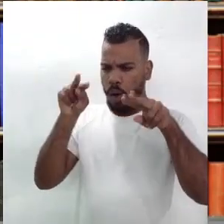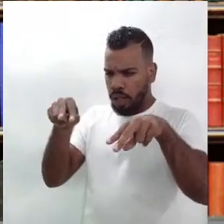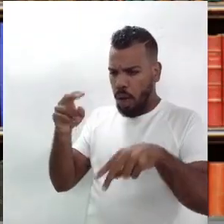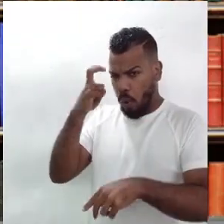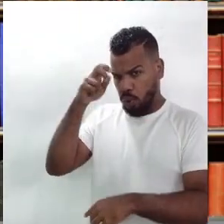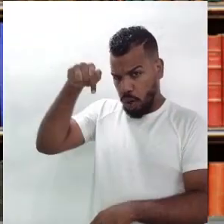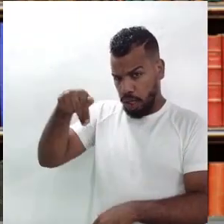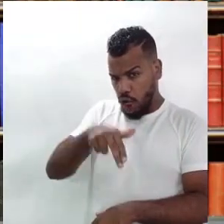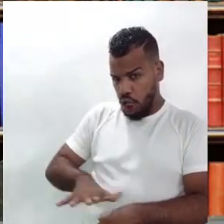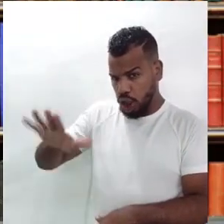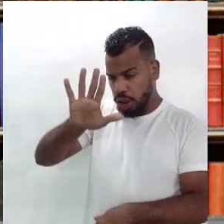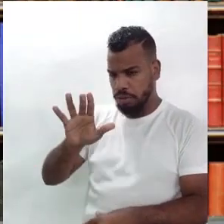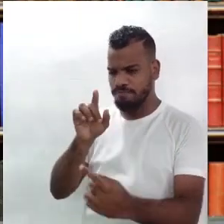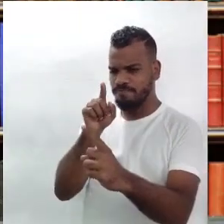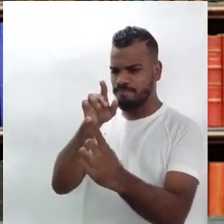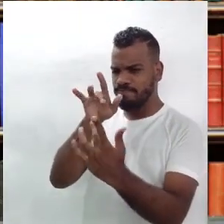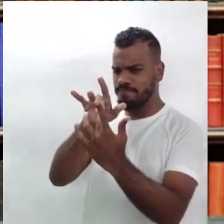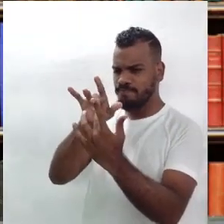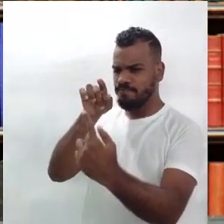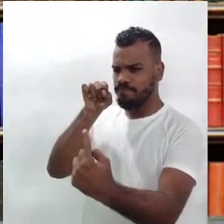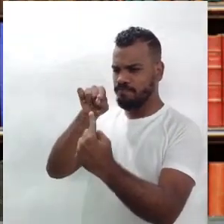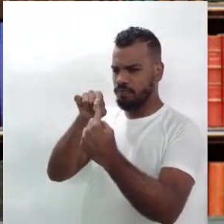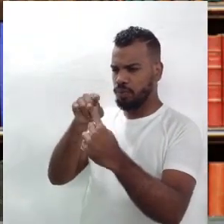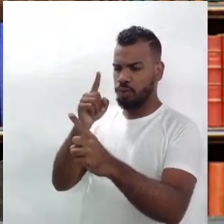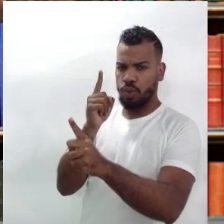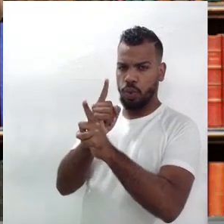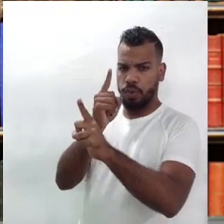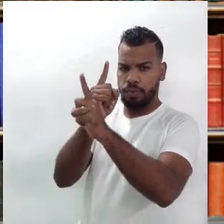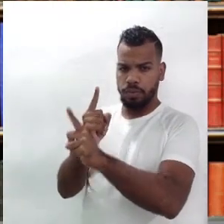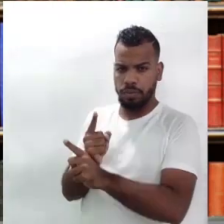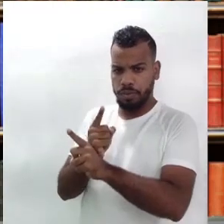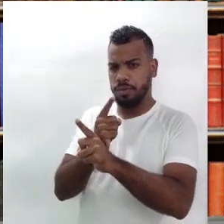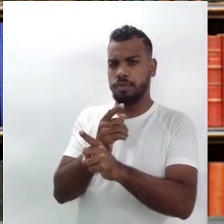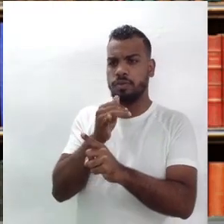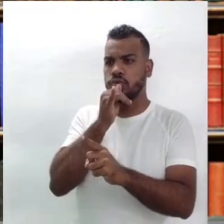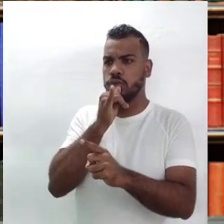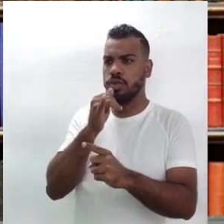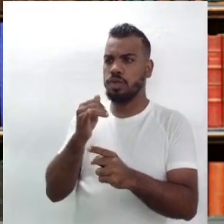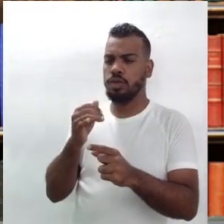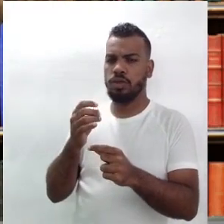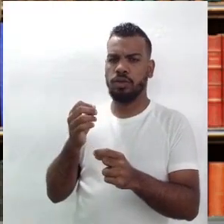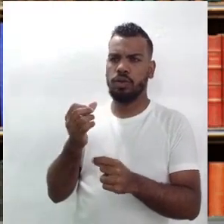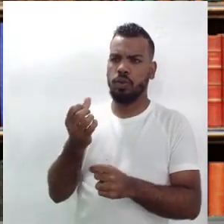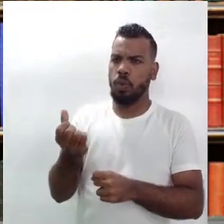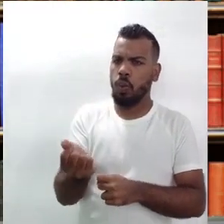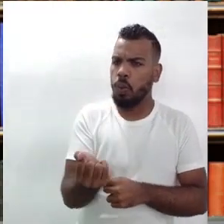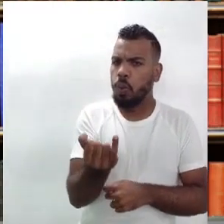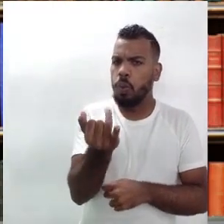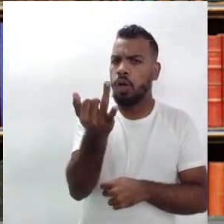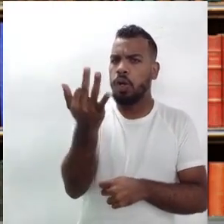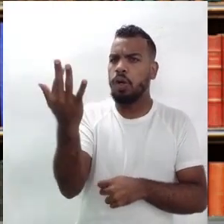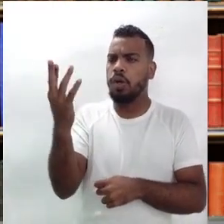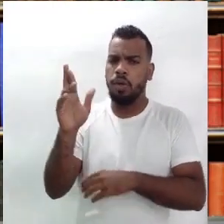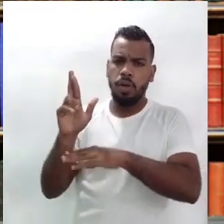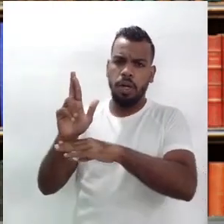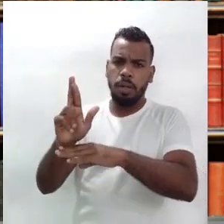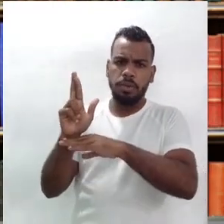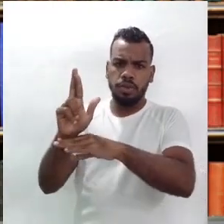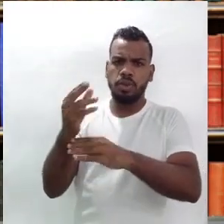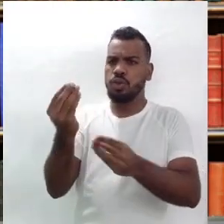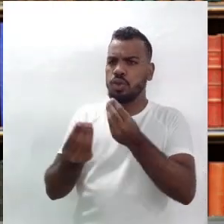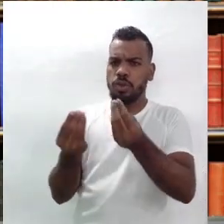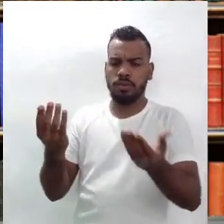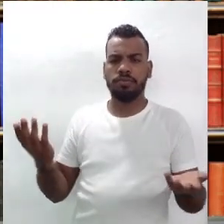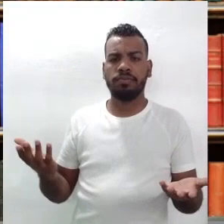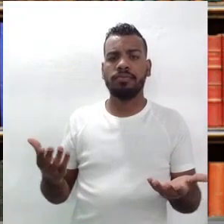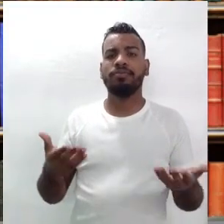e a gente tenta detectar nas suas manifestações o quantitativo de representação artística que nós